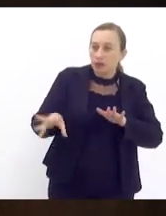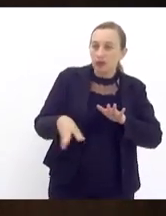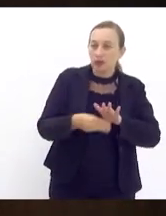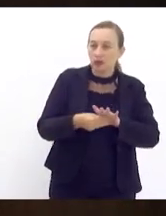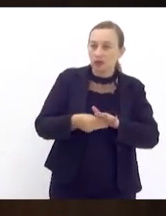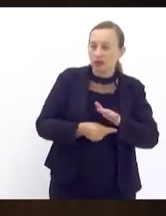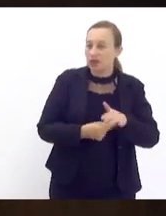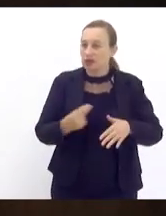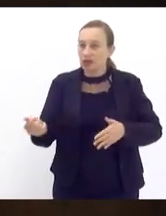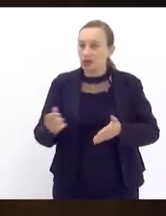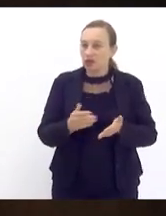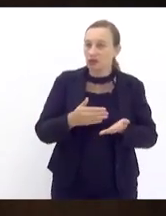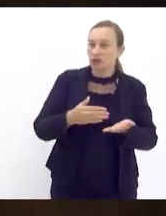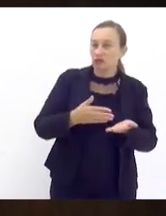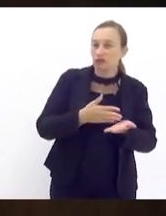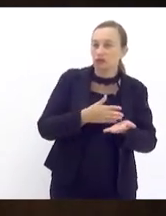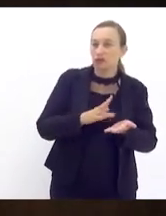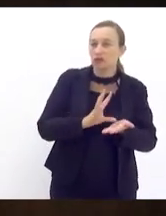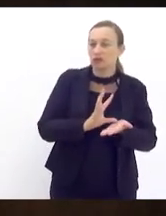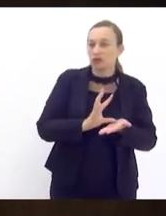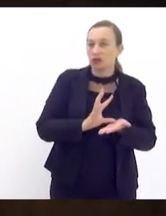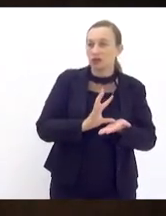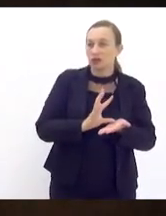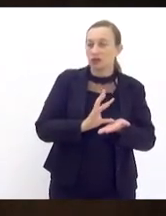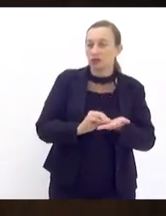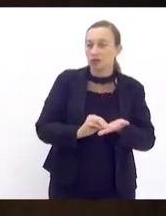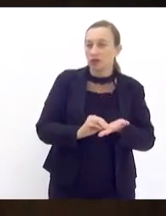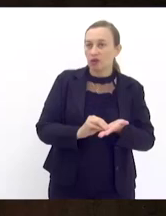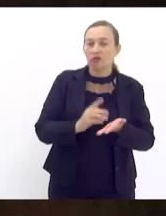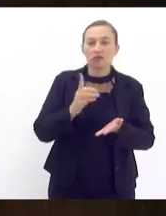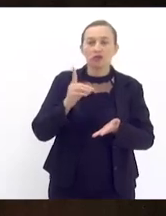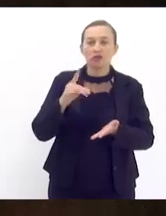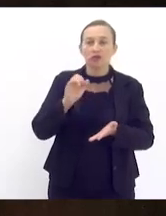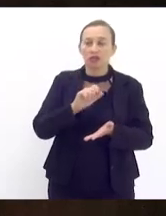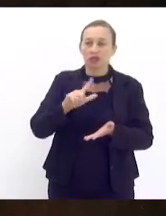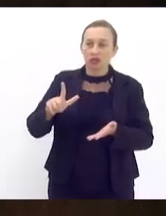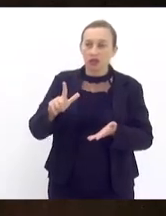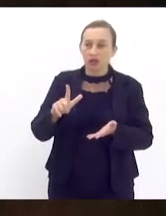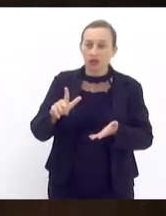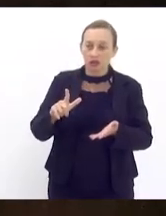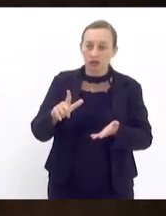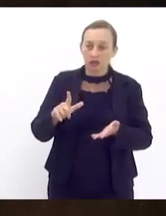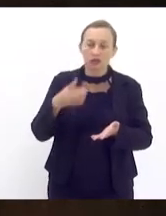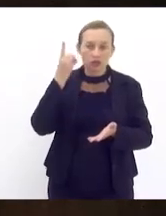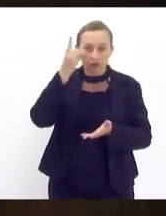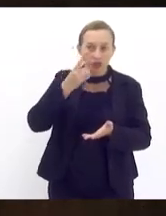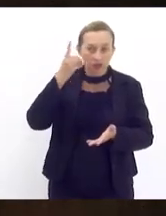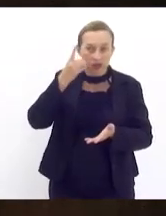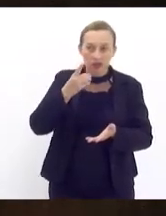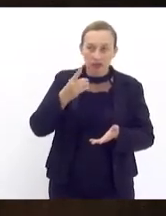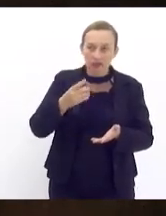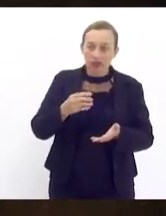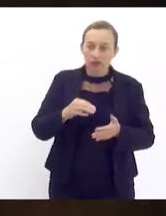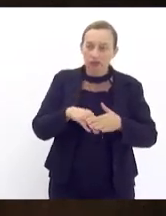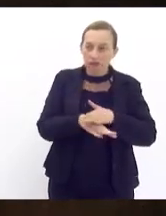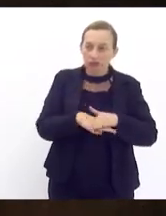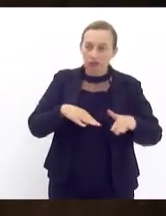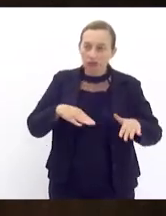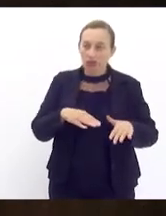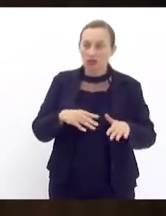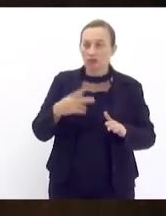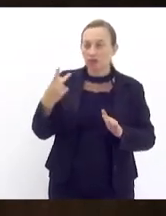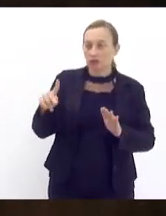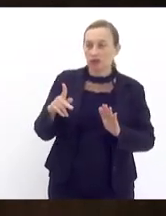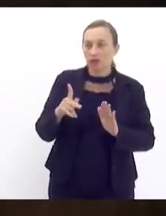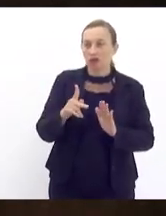deputado Liberon desarquivou o dele ora tem seu projeto sobre os dois